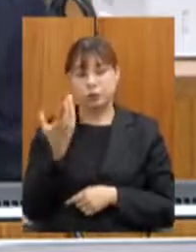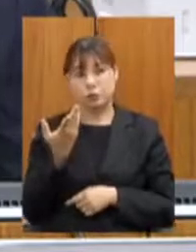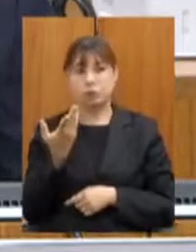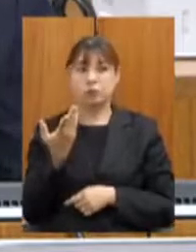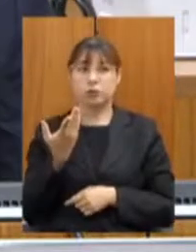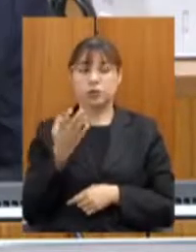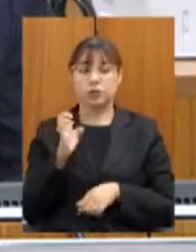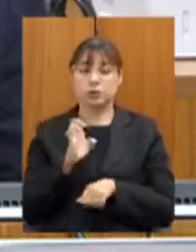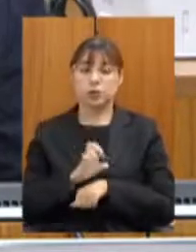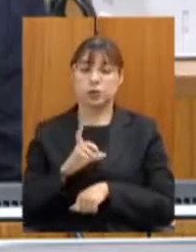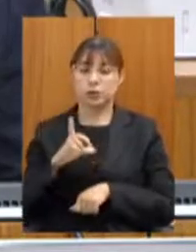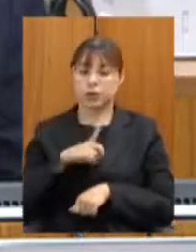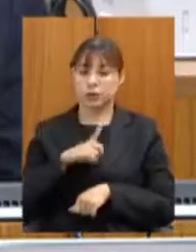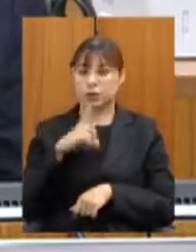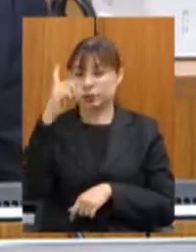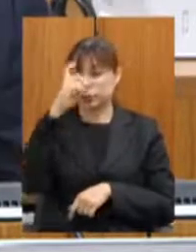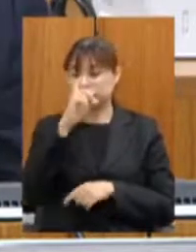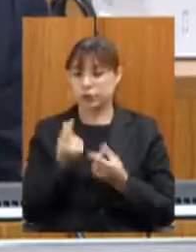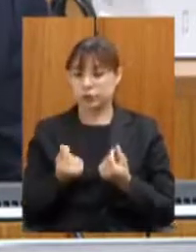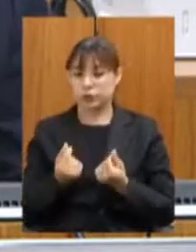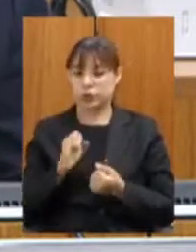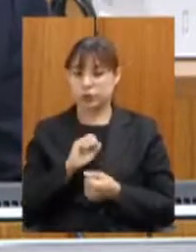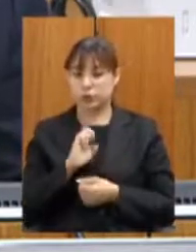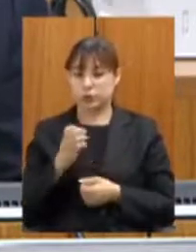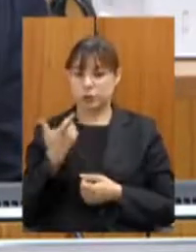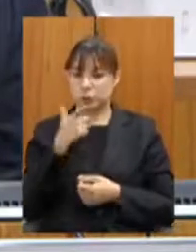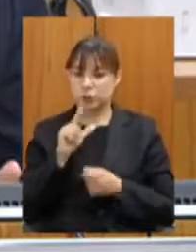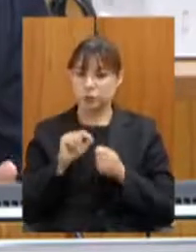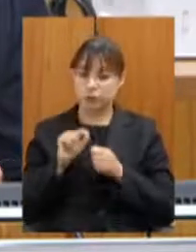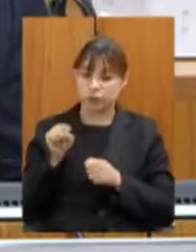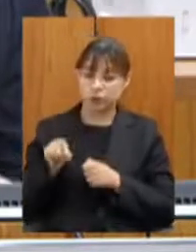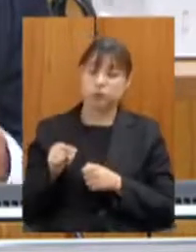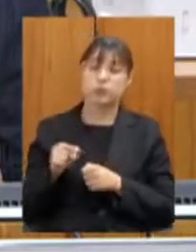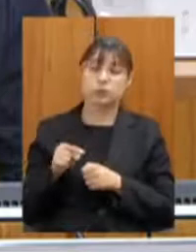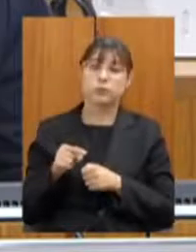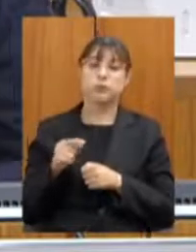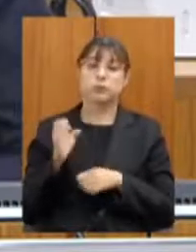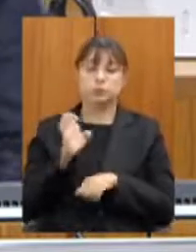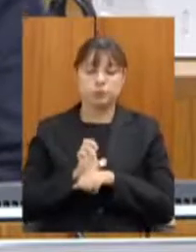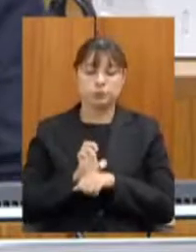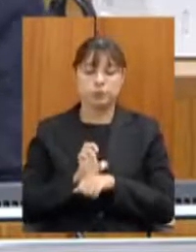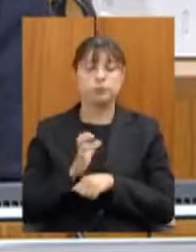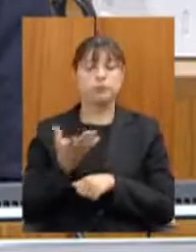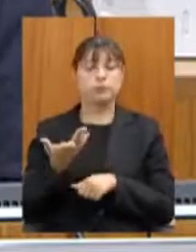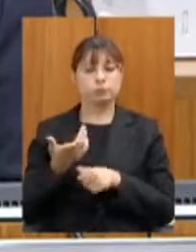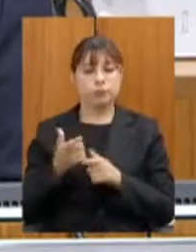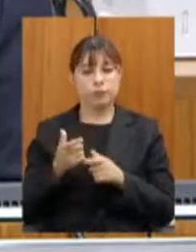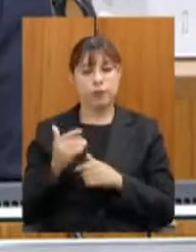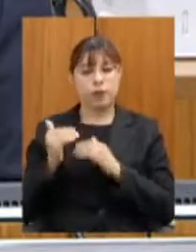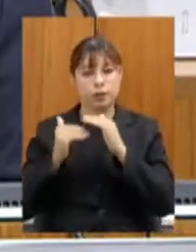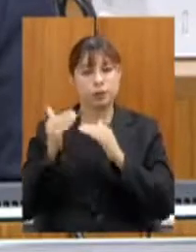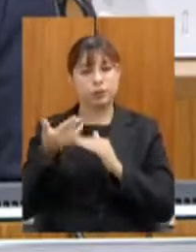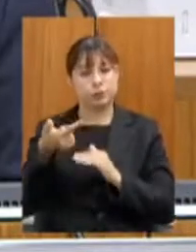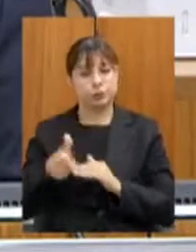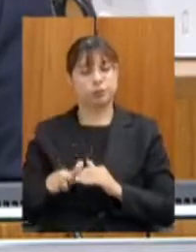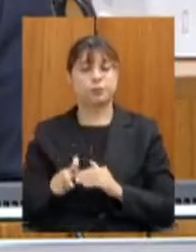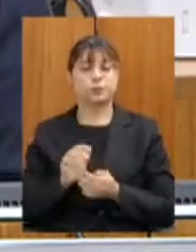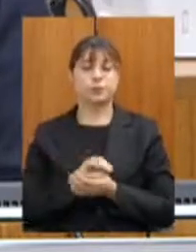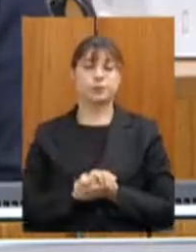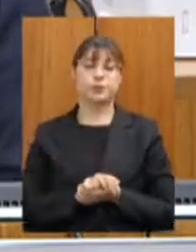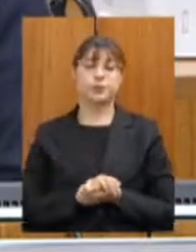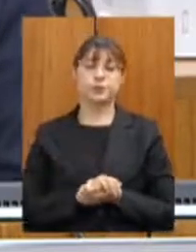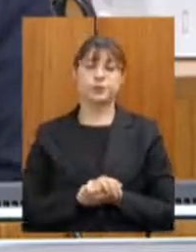se a gente conseguir viabilizar esse tipo de modelo, o estado volta a investir, volta a crescer. Podemos seguir.